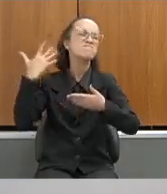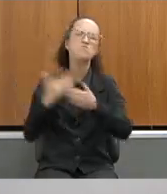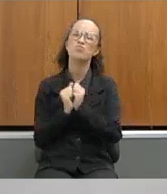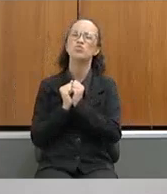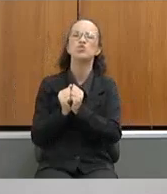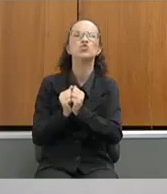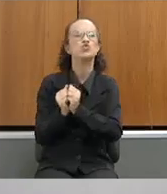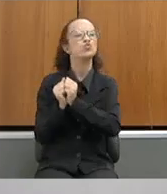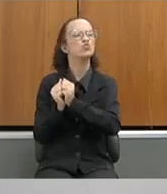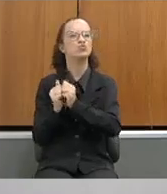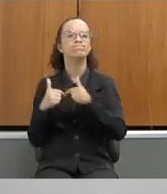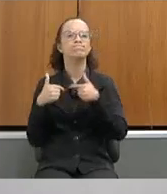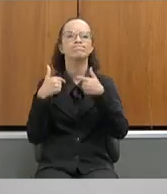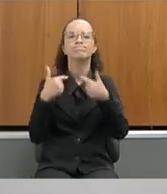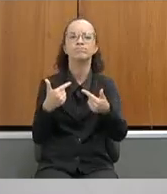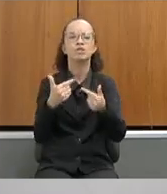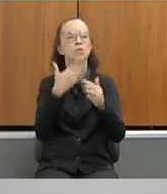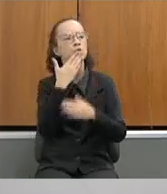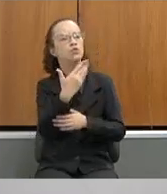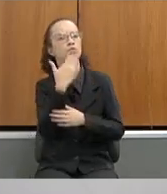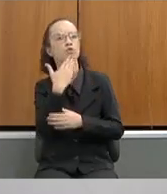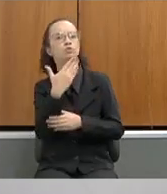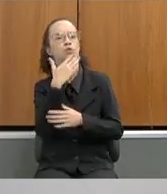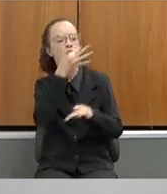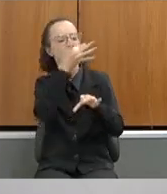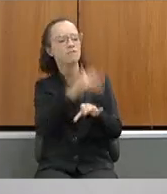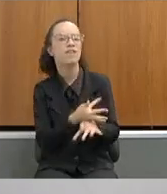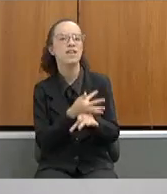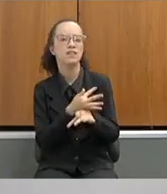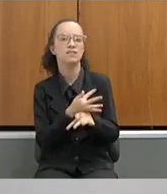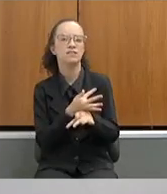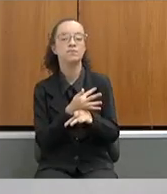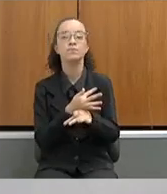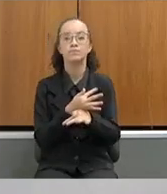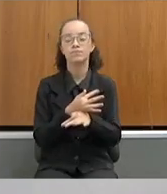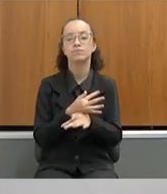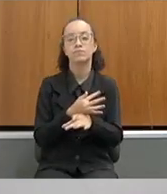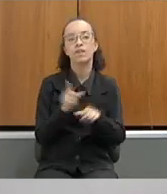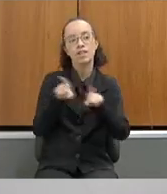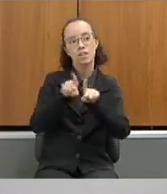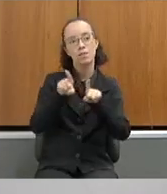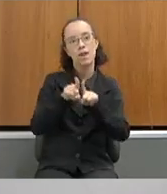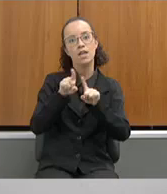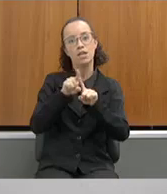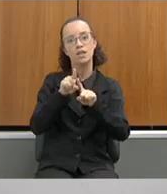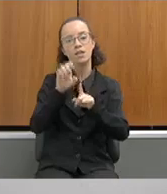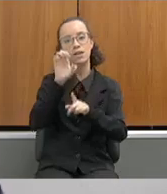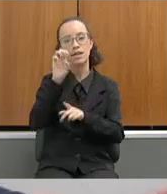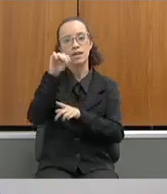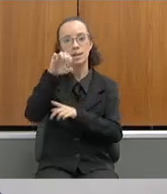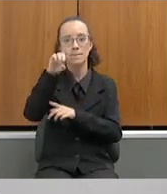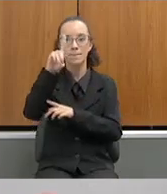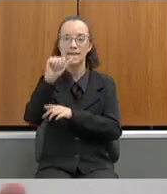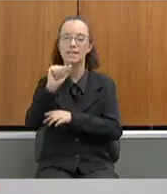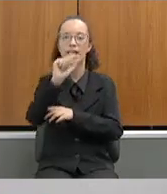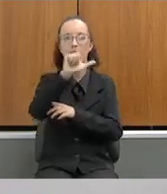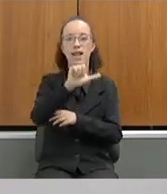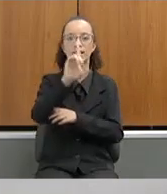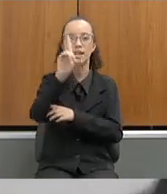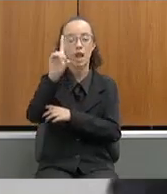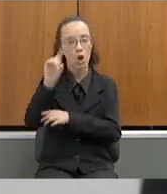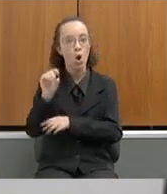em pedido de pagamento de férias-prêmios. E, através da nossa emenda na LDO, também